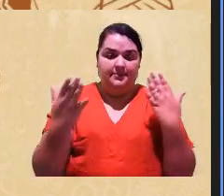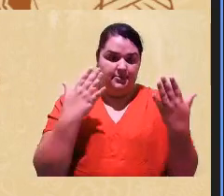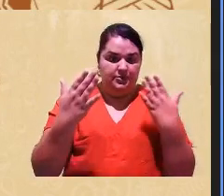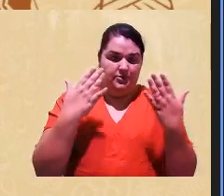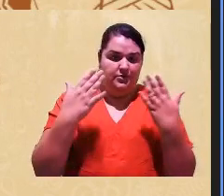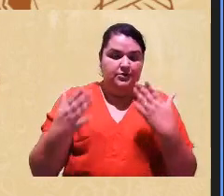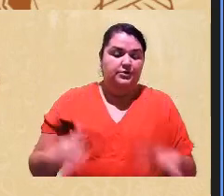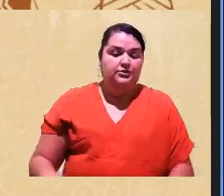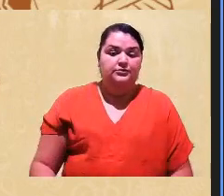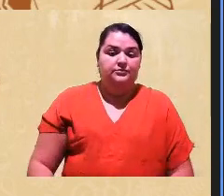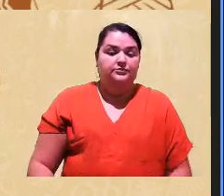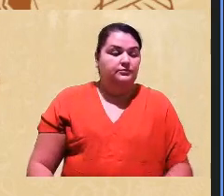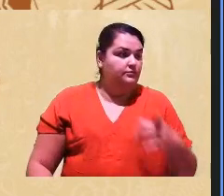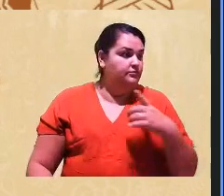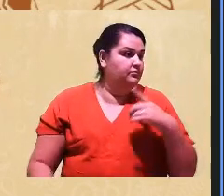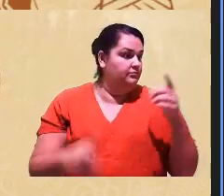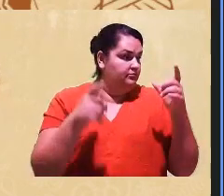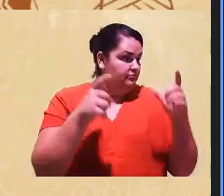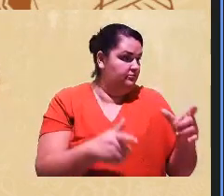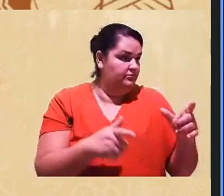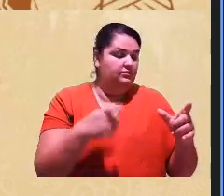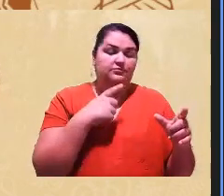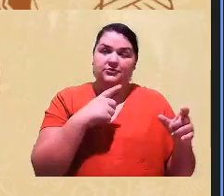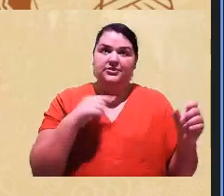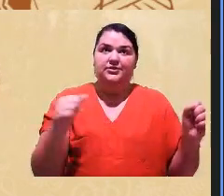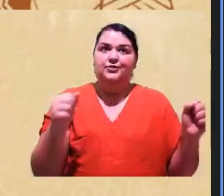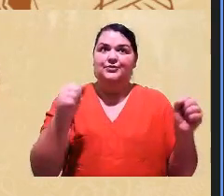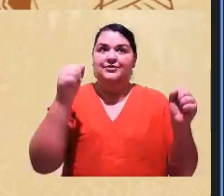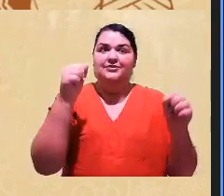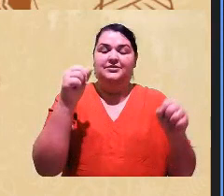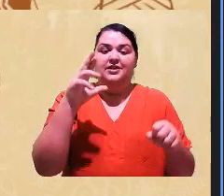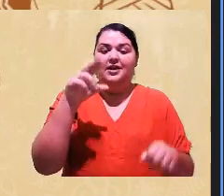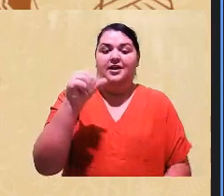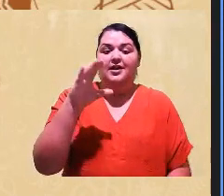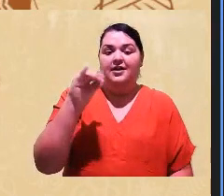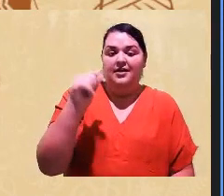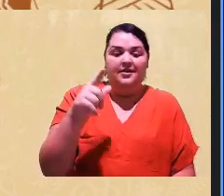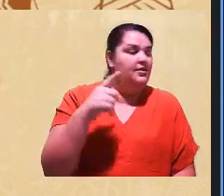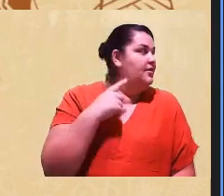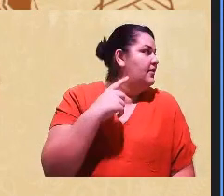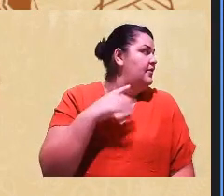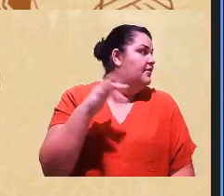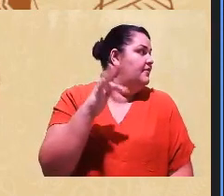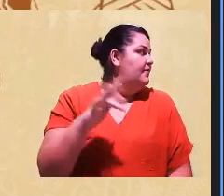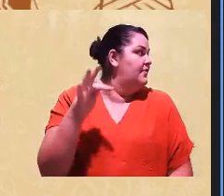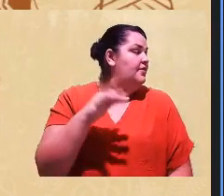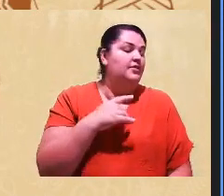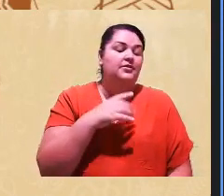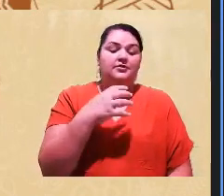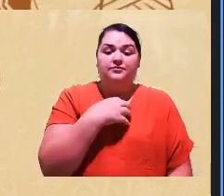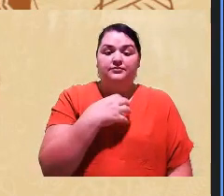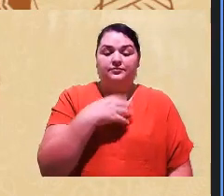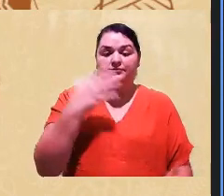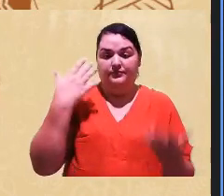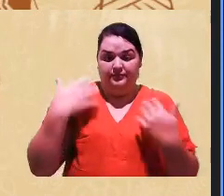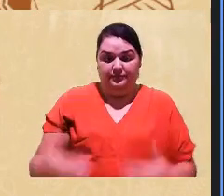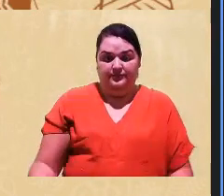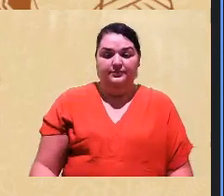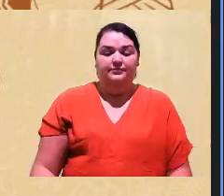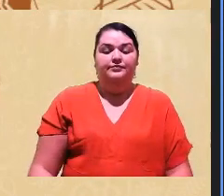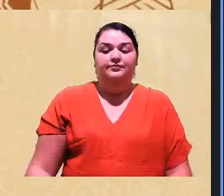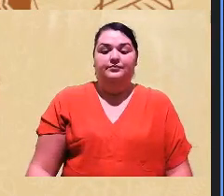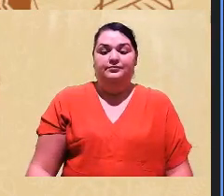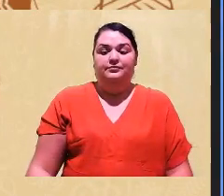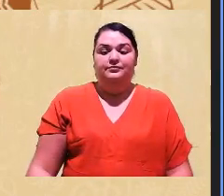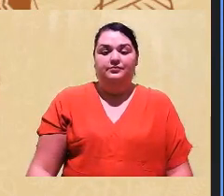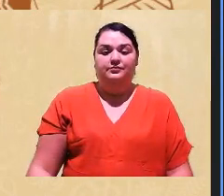se tem um lugar que é do estresse racial, é a universidade do ponto de vista do seu corpo docente, né, gente? Então,